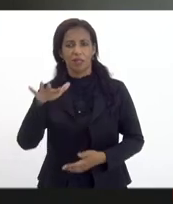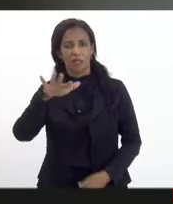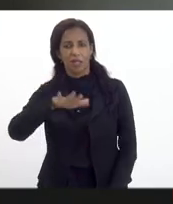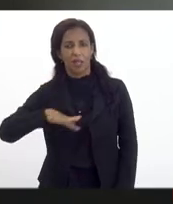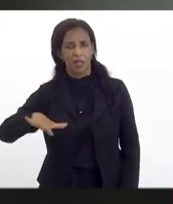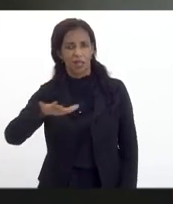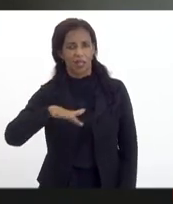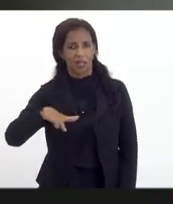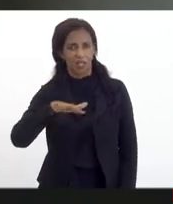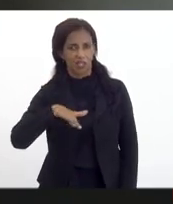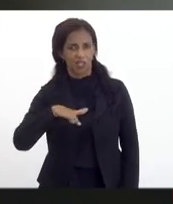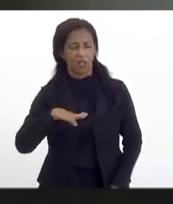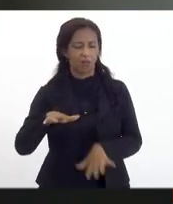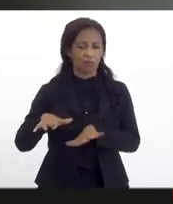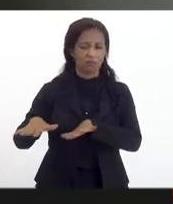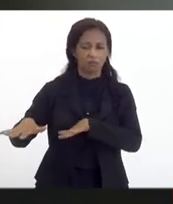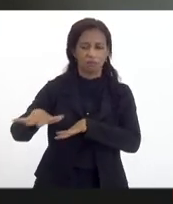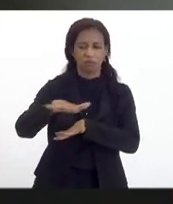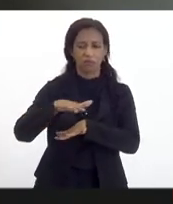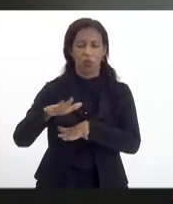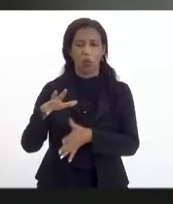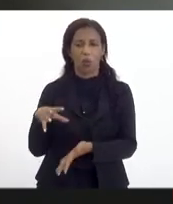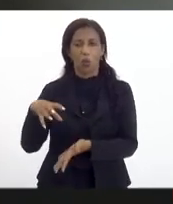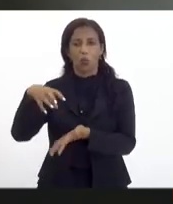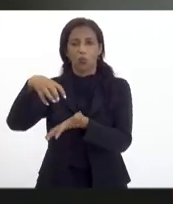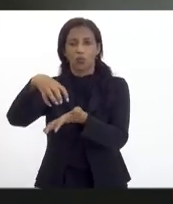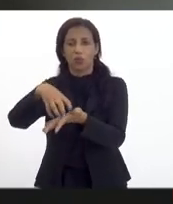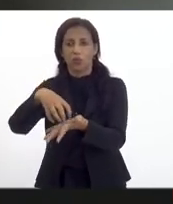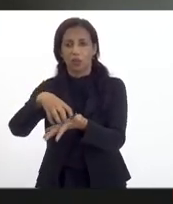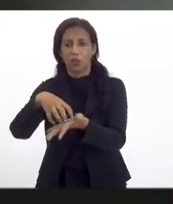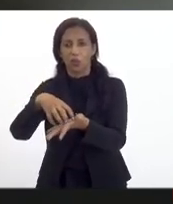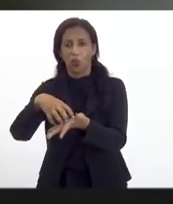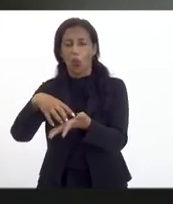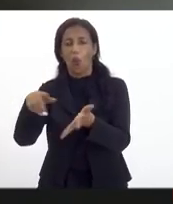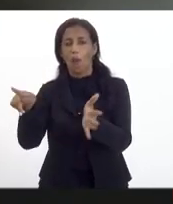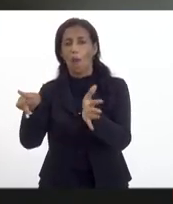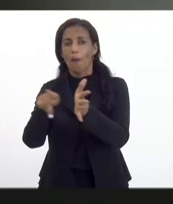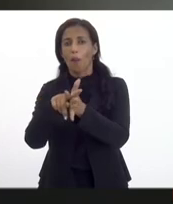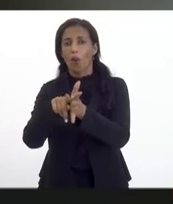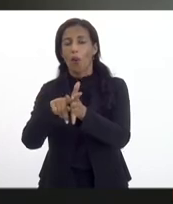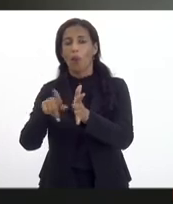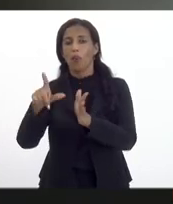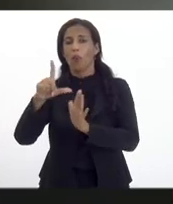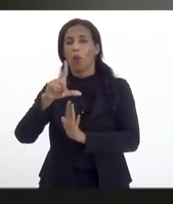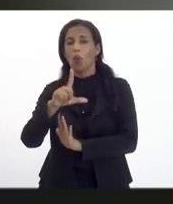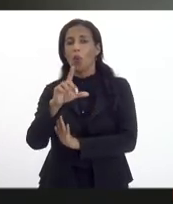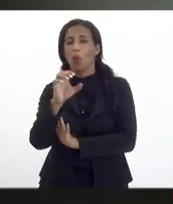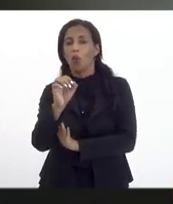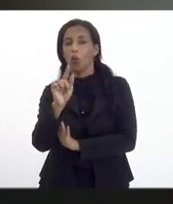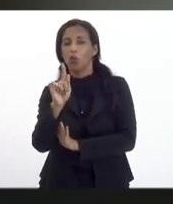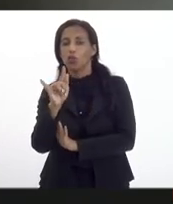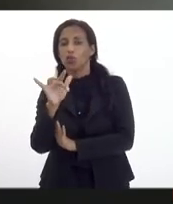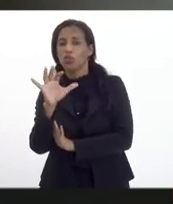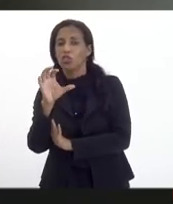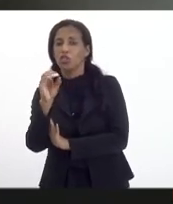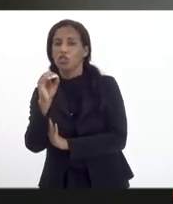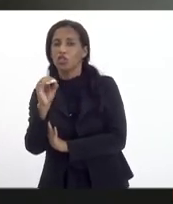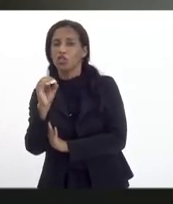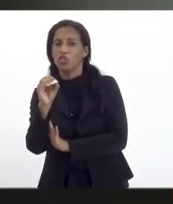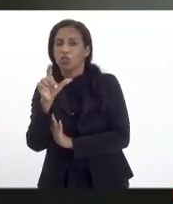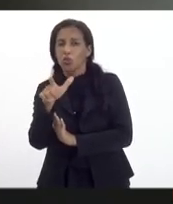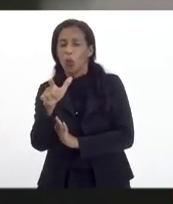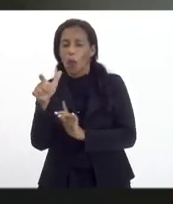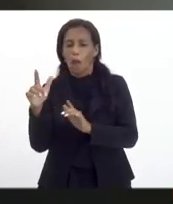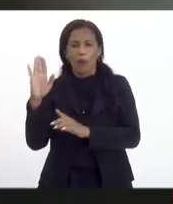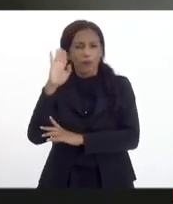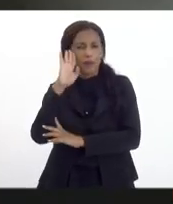Itaguaí, Mangaratiba, Seropéde, como o setor logístico, que o setor logístico da região, a região pode ser um